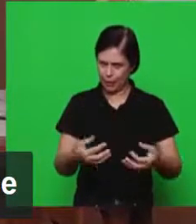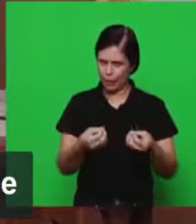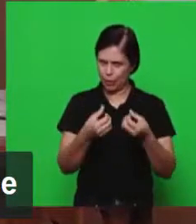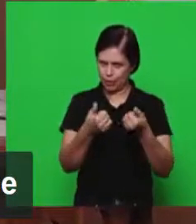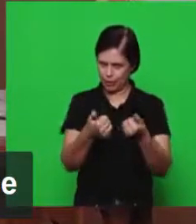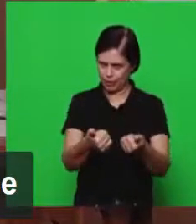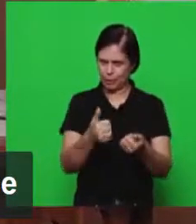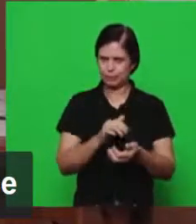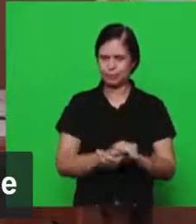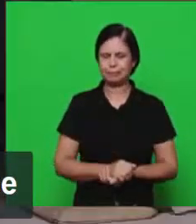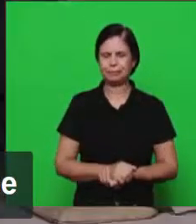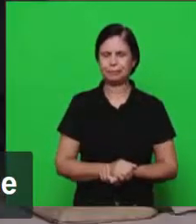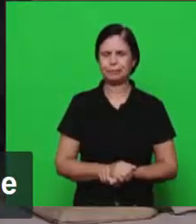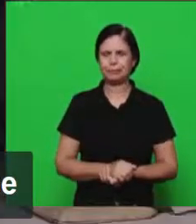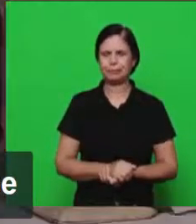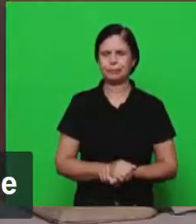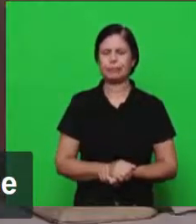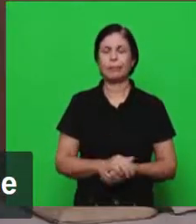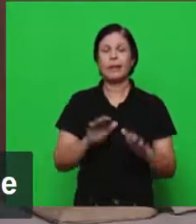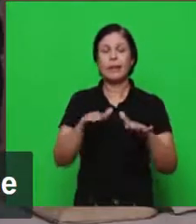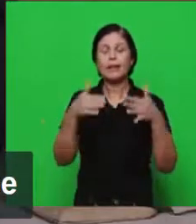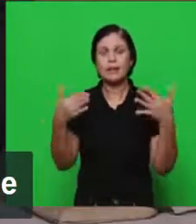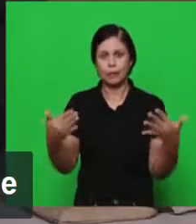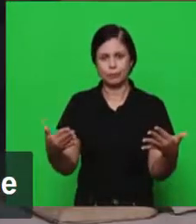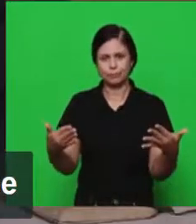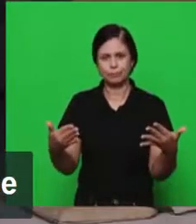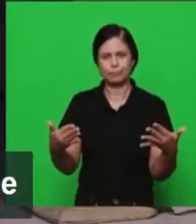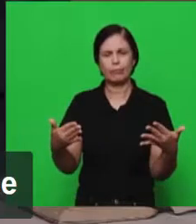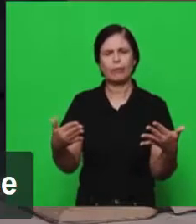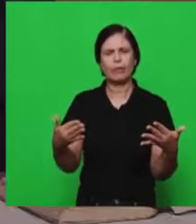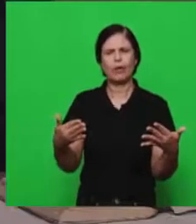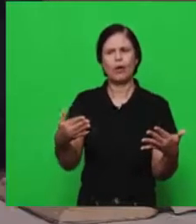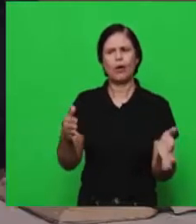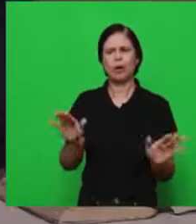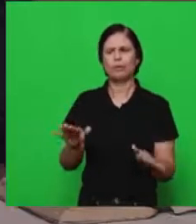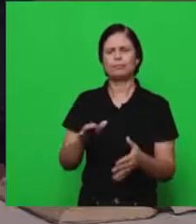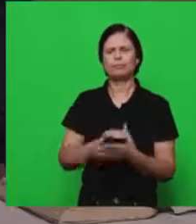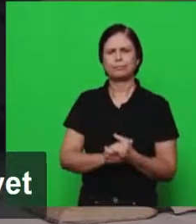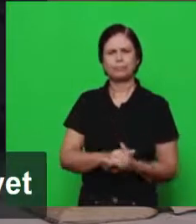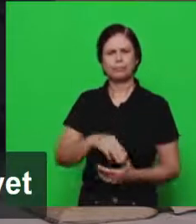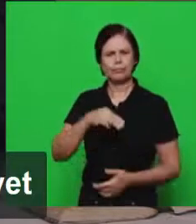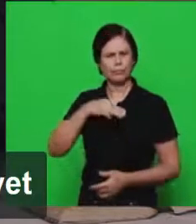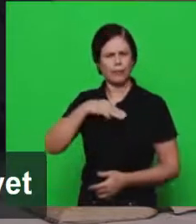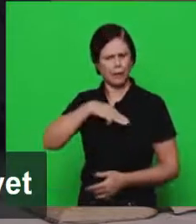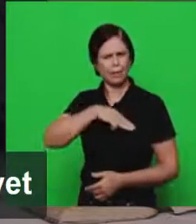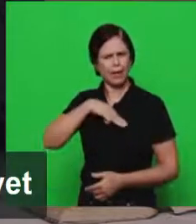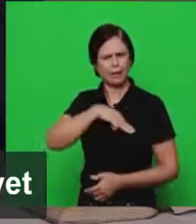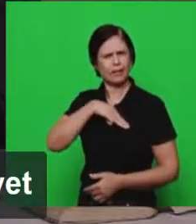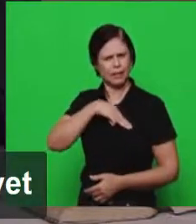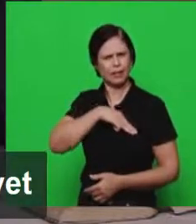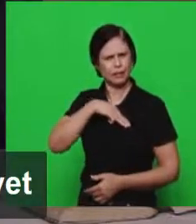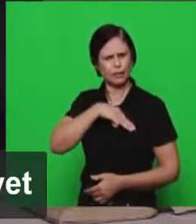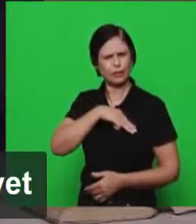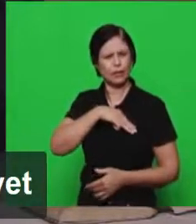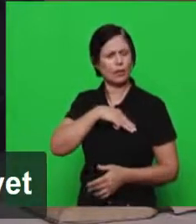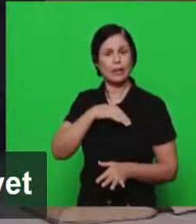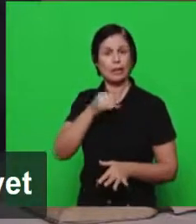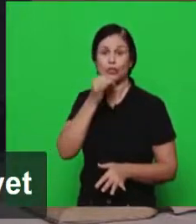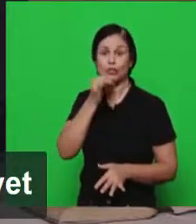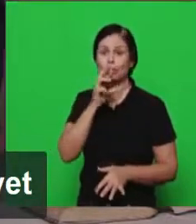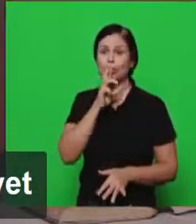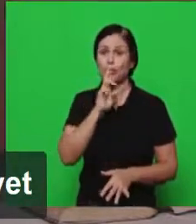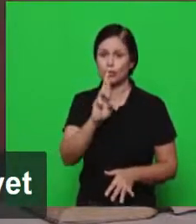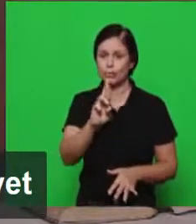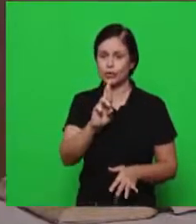respeito do nosso assunto deste assunto então no primeiro caso o espírito santo não havia